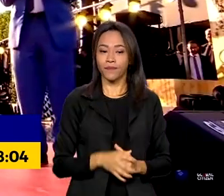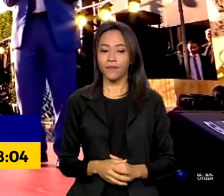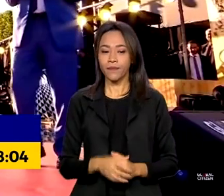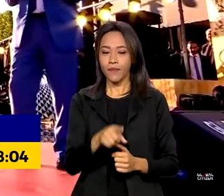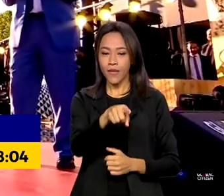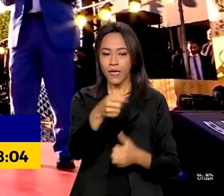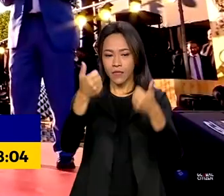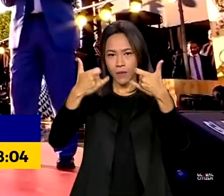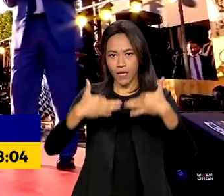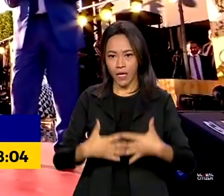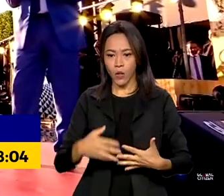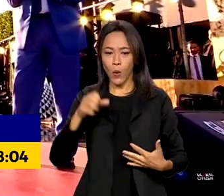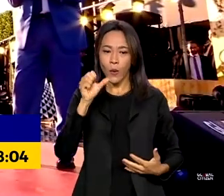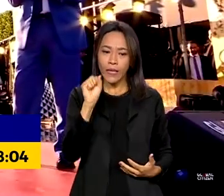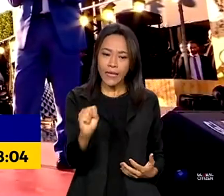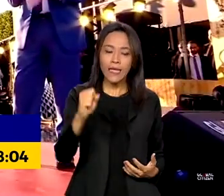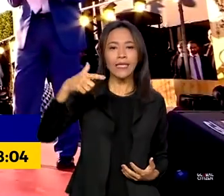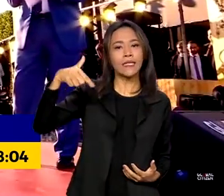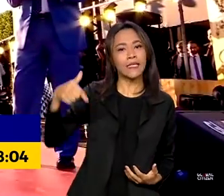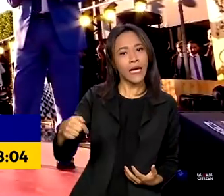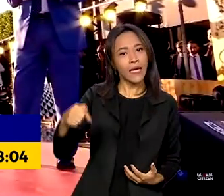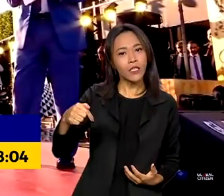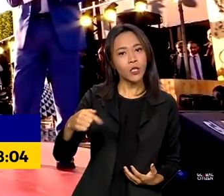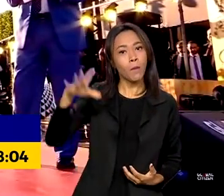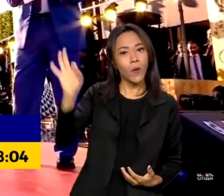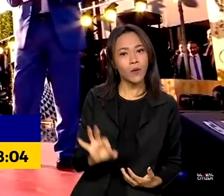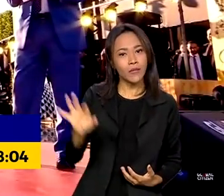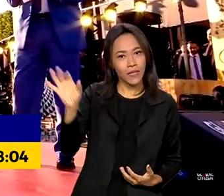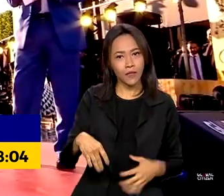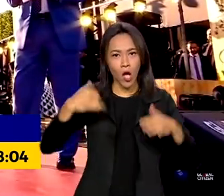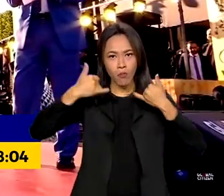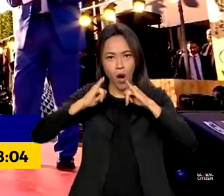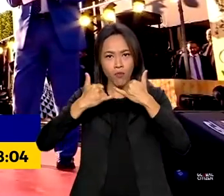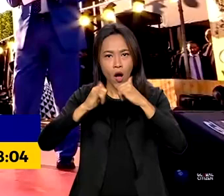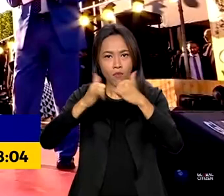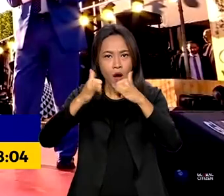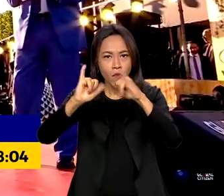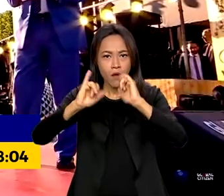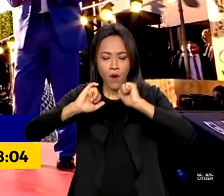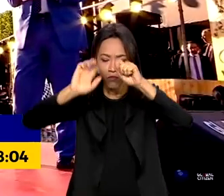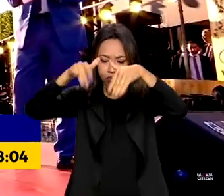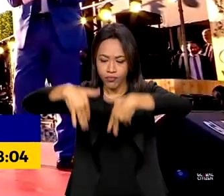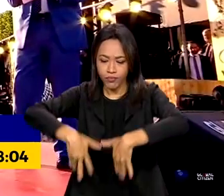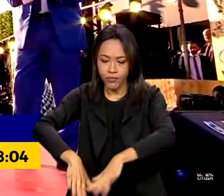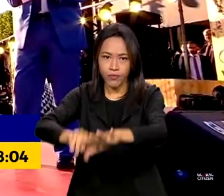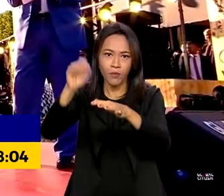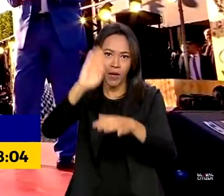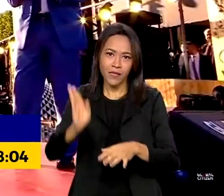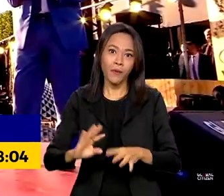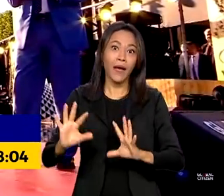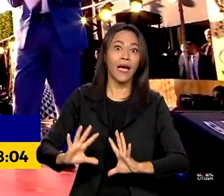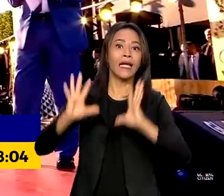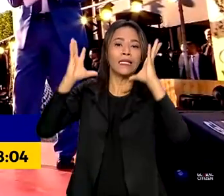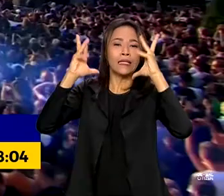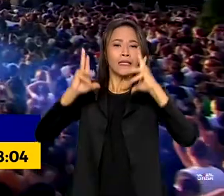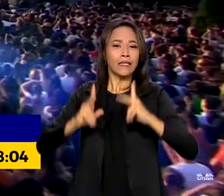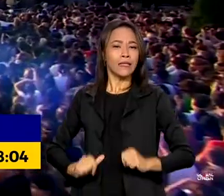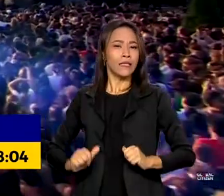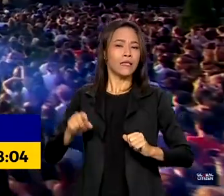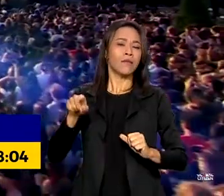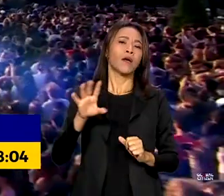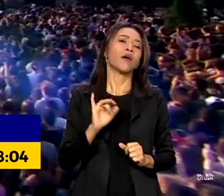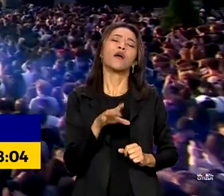da matriz energética brasileira é limpa e renovável contra uma média mundial de apenas